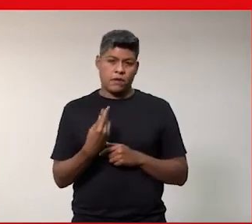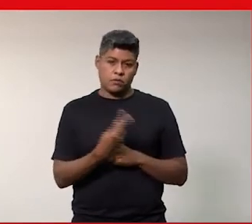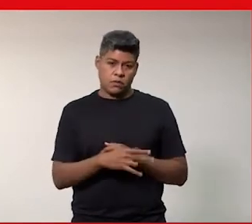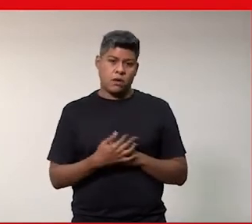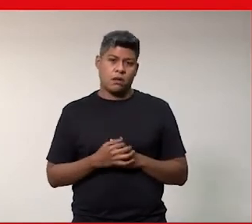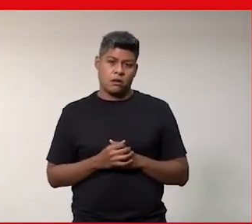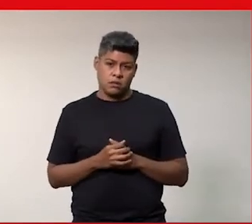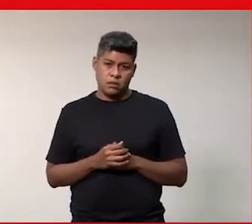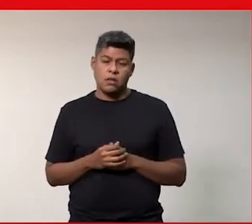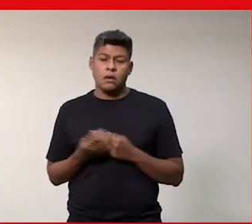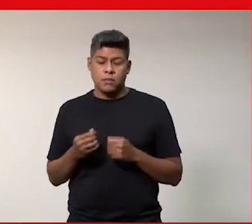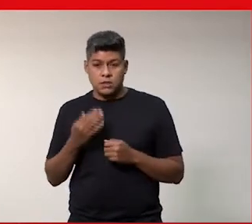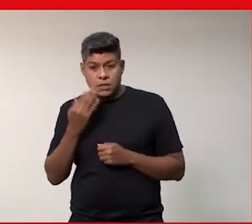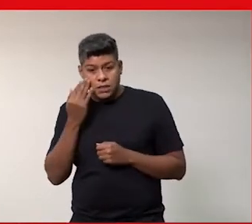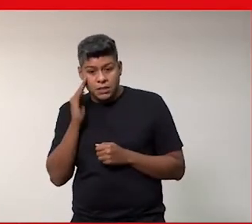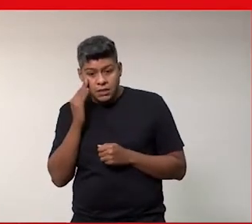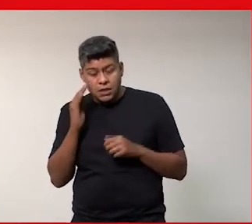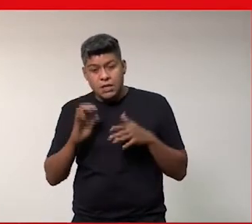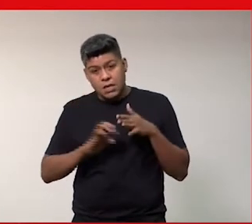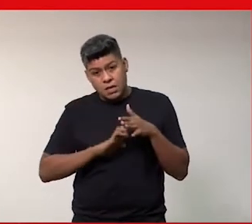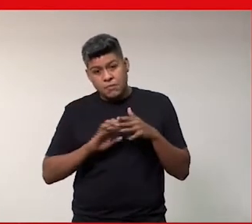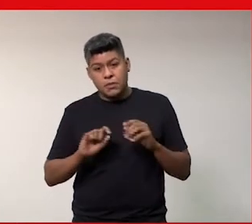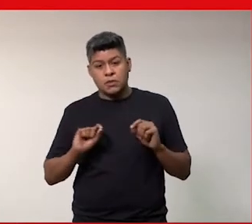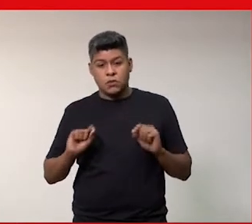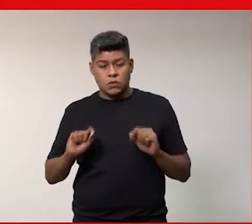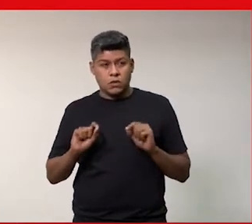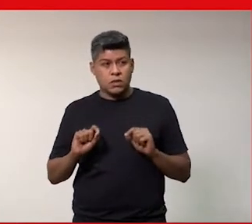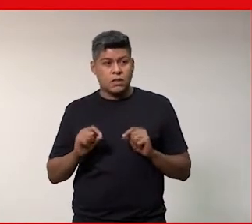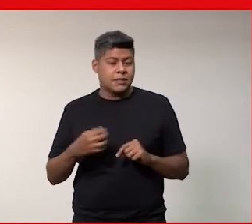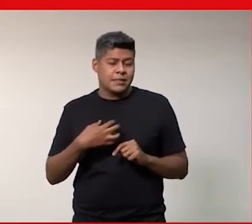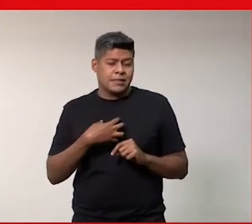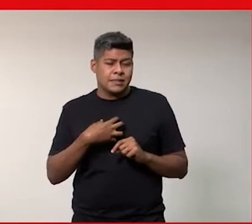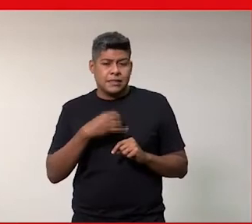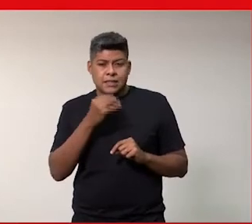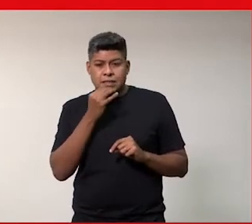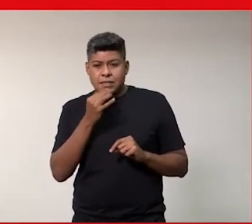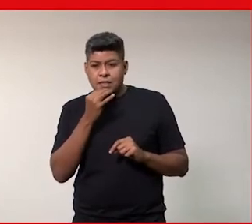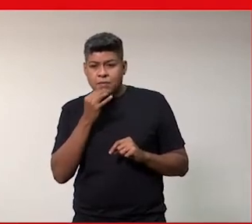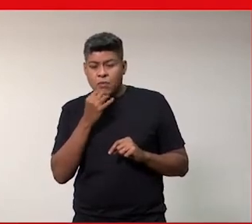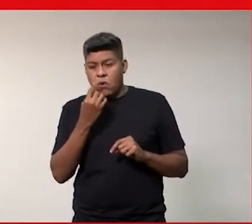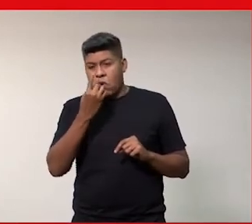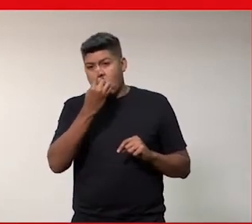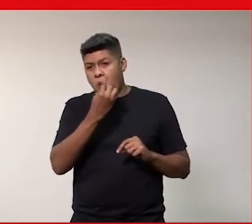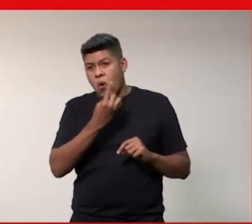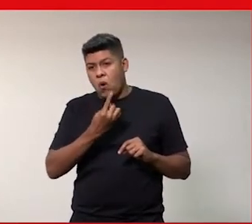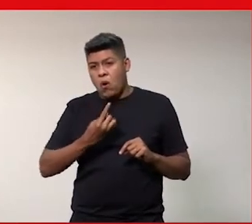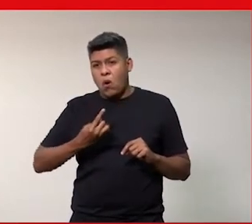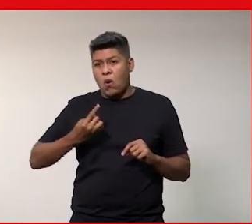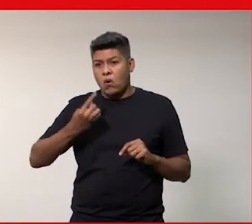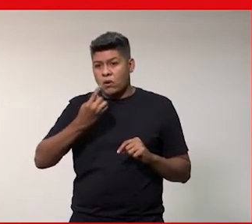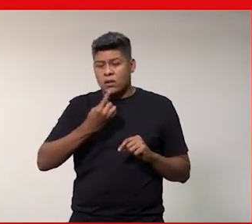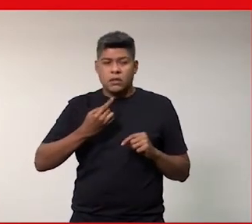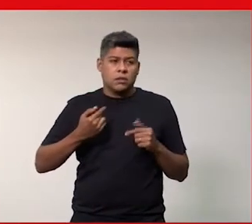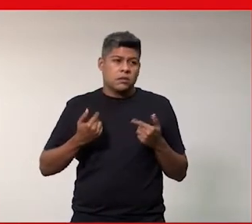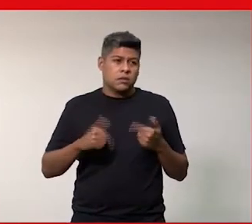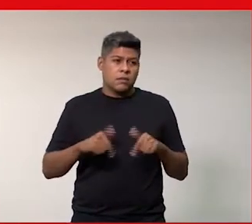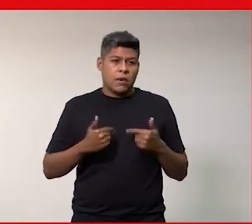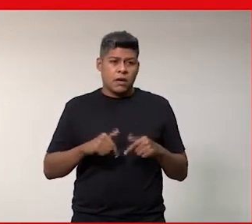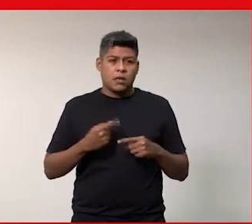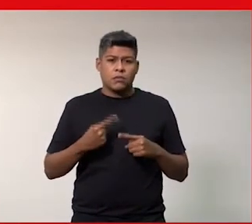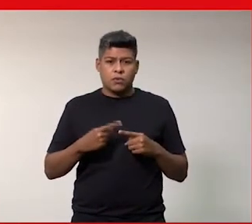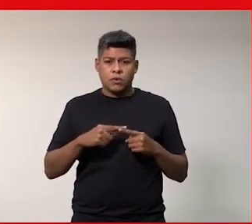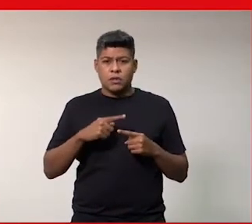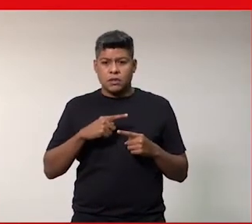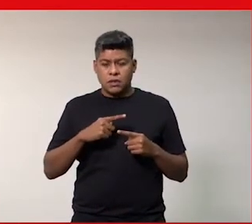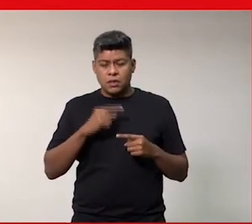preciso também da compreensão da empresa de que não faz sentido eu ficar não sei quantas horas trabalhando e às vezes né porque também